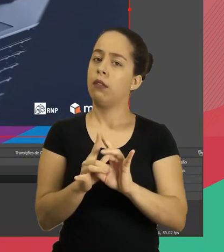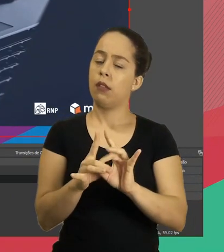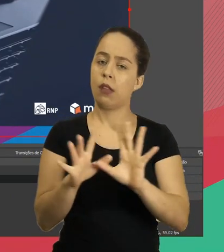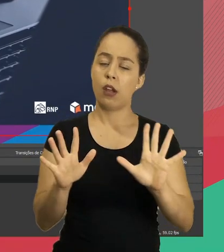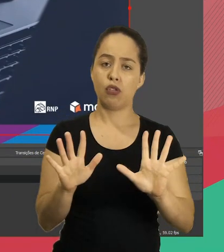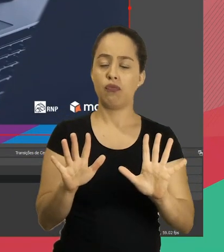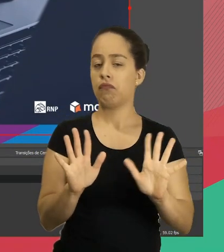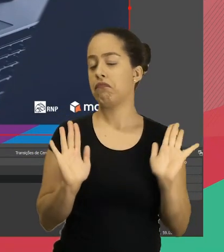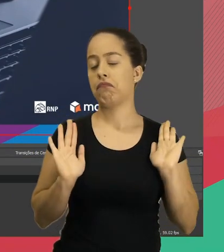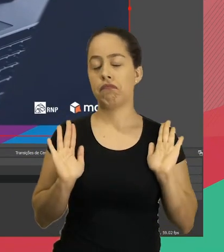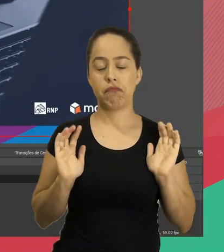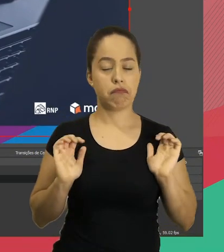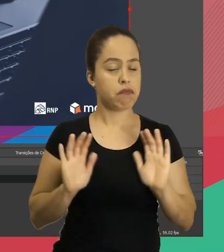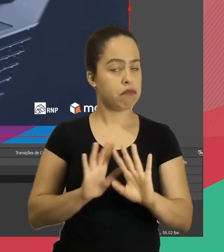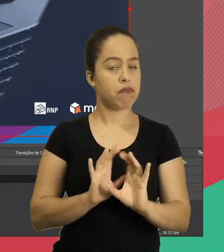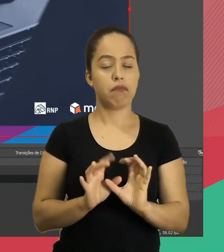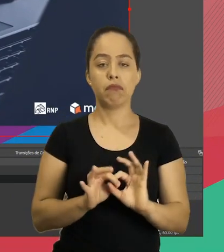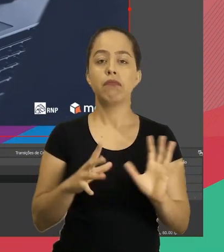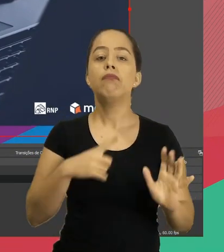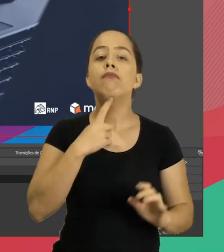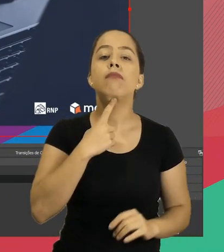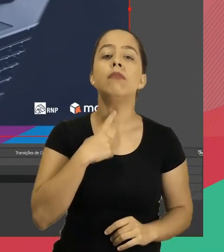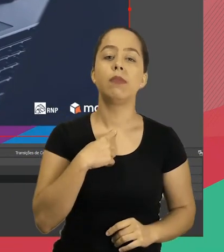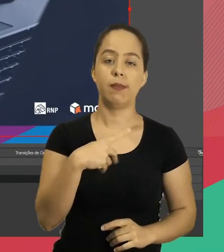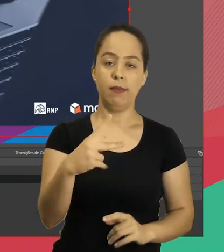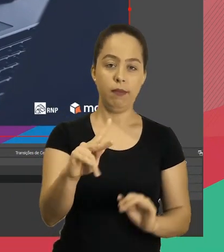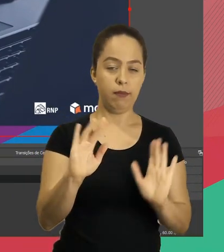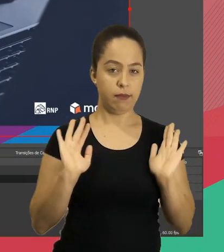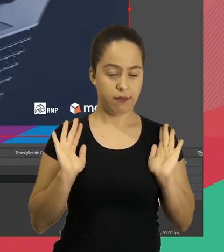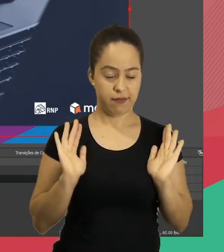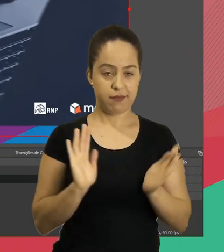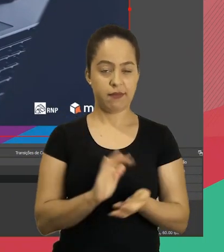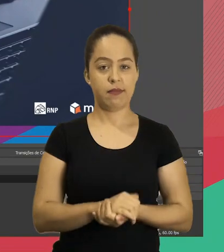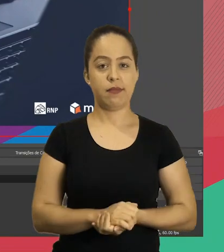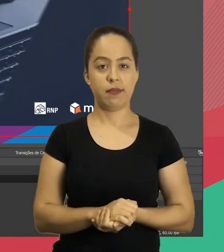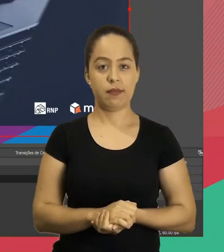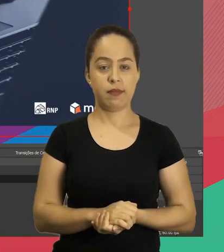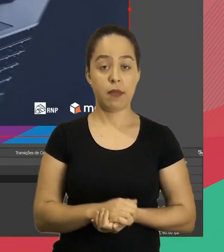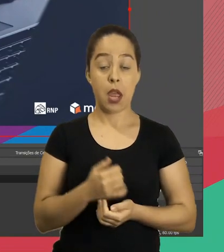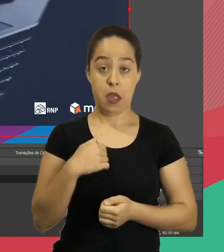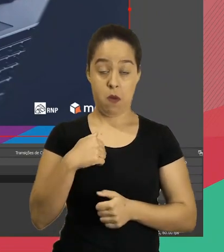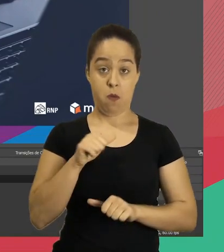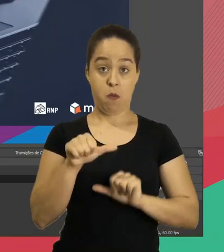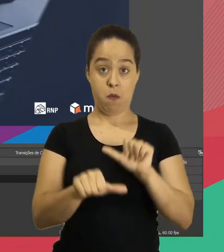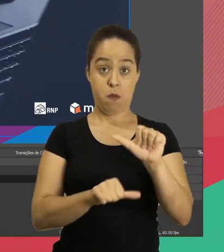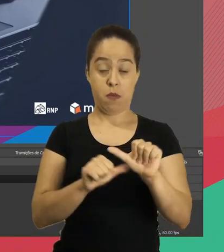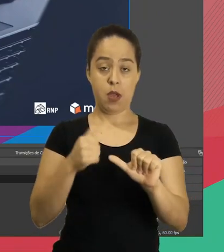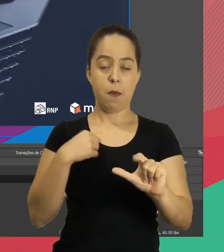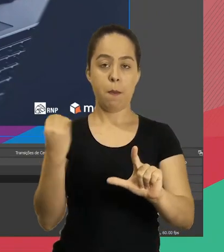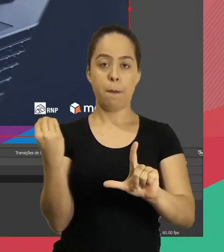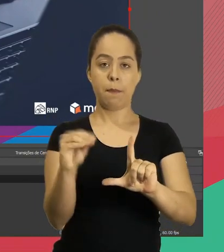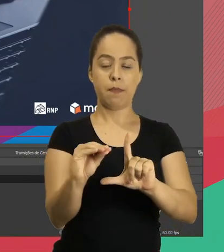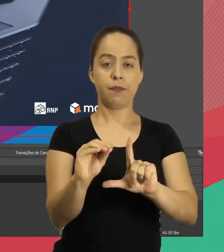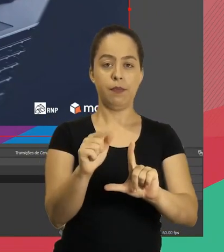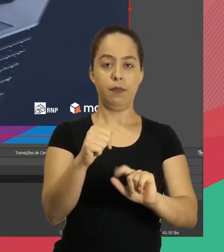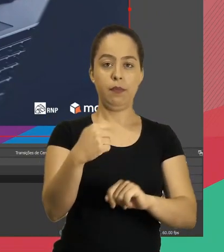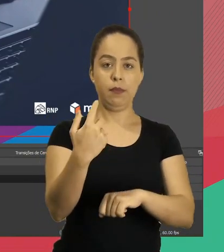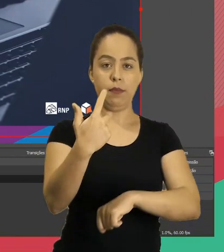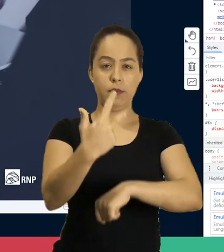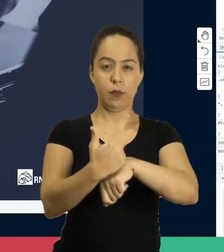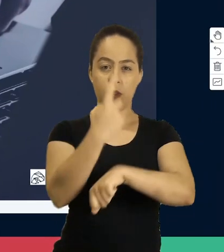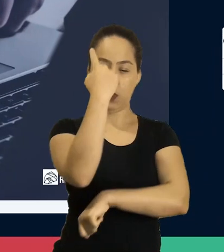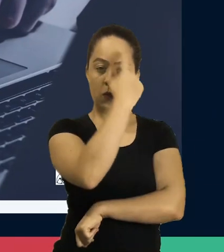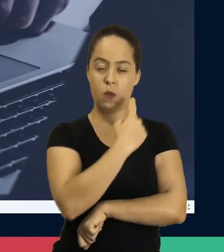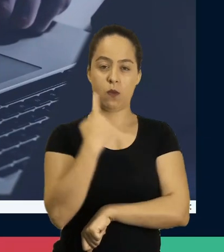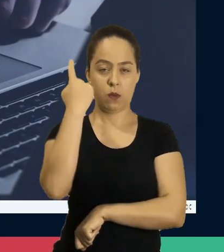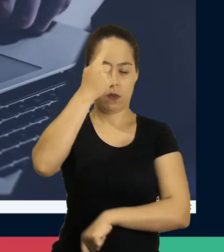pode deixar assim mesmo. Flutuante né. Aí vai do seu gosto. Vou mudar